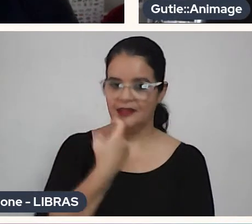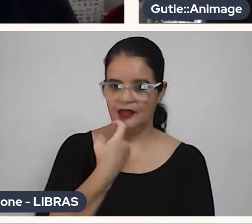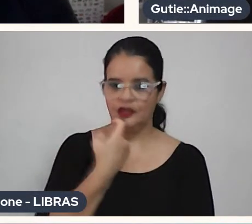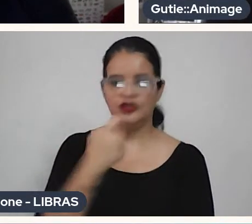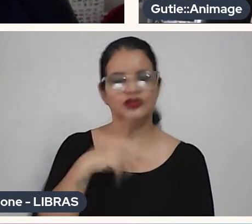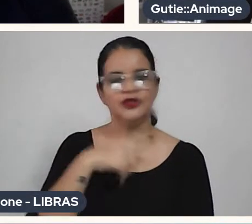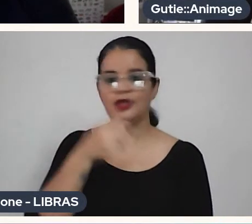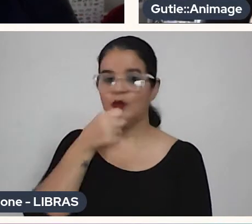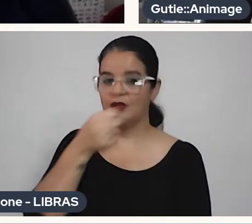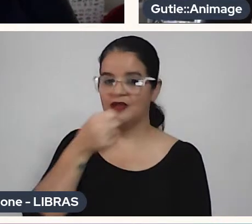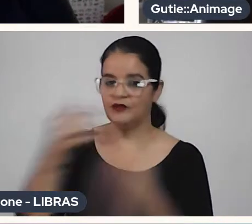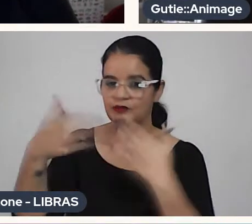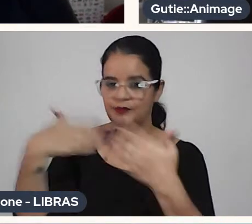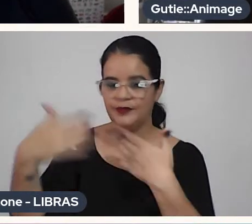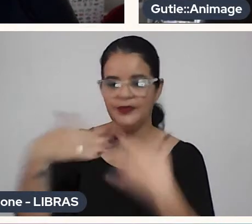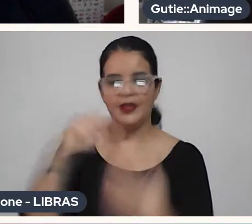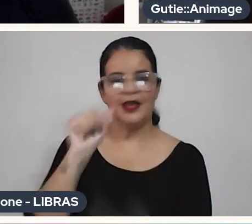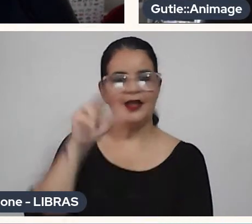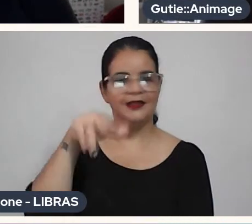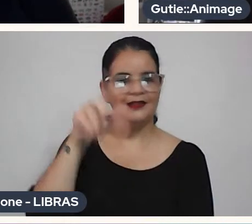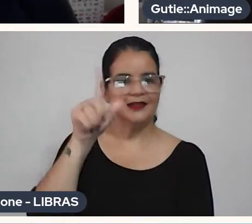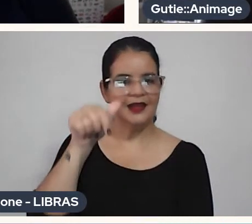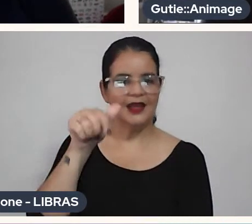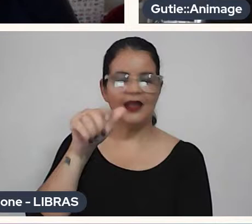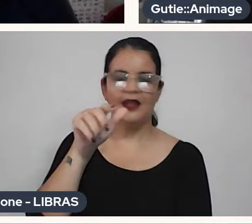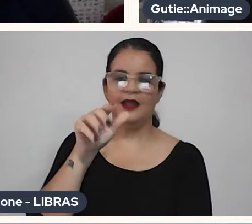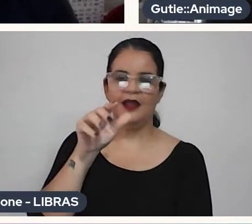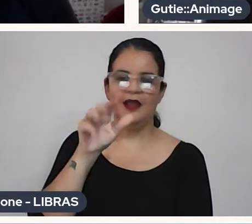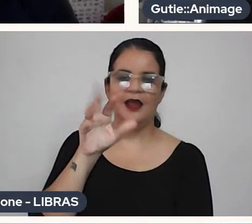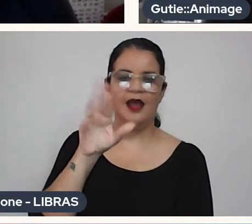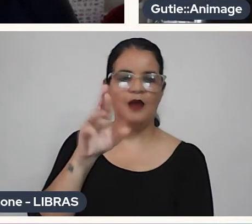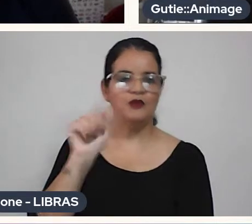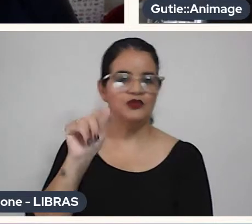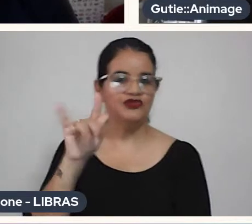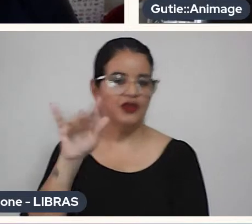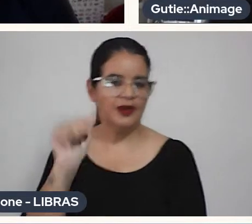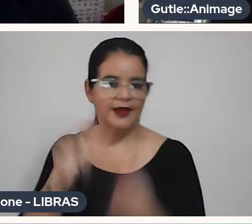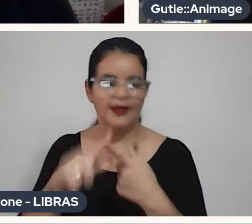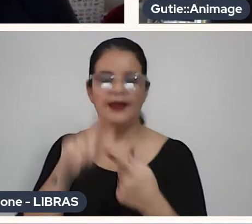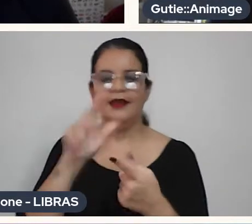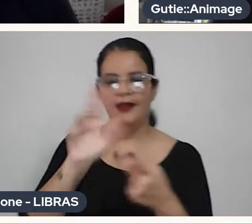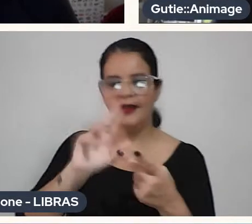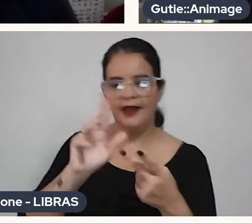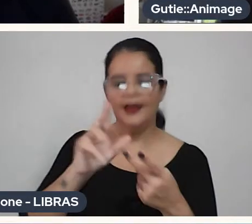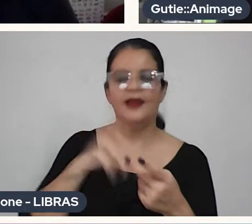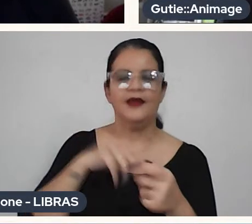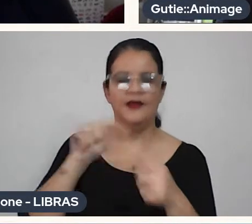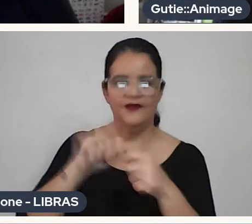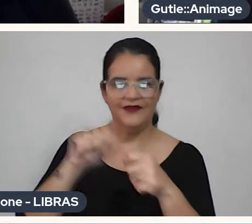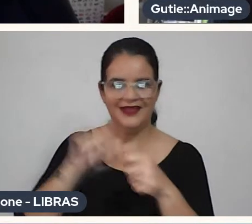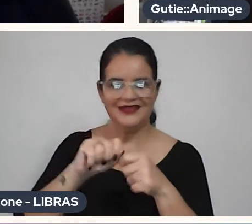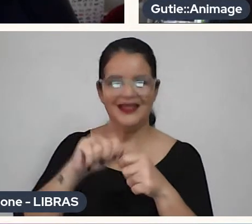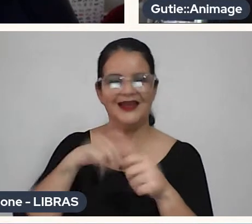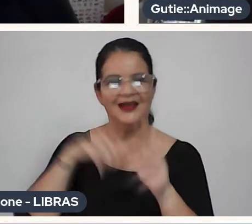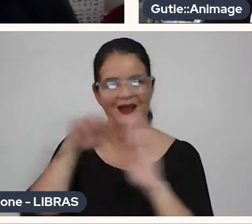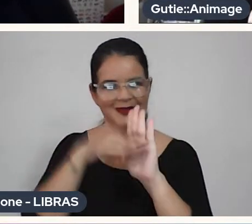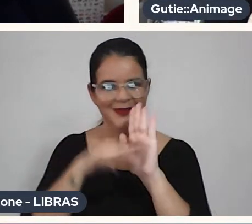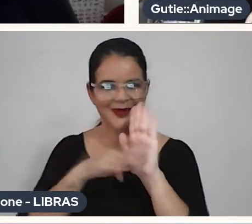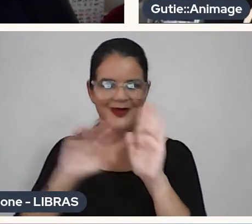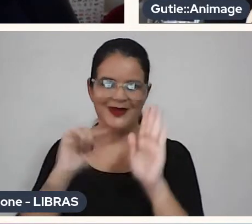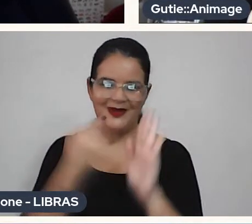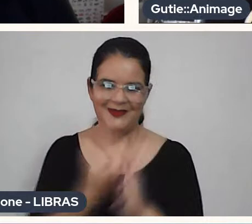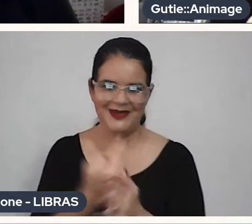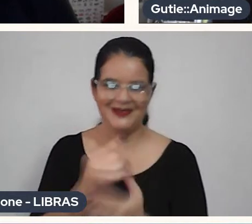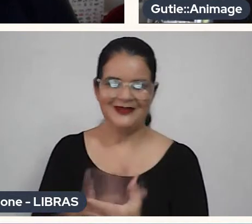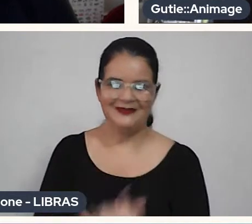entrevista, um bate-papo com André Abujamra e Luciano Lagares, que fizeram o Emí Doinan, que também está na nossa programação, que a gente exibiu no primeiro